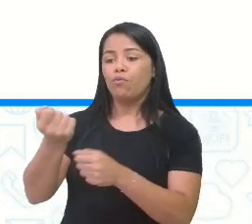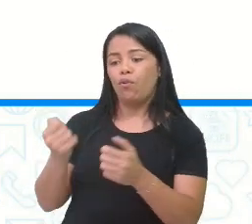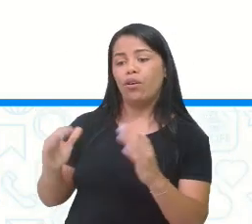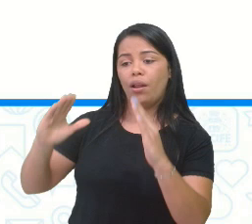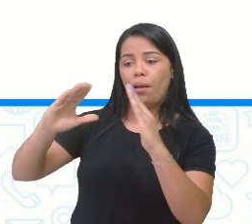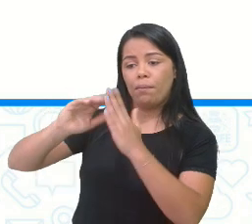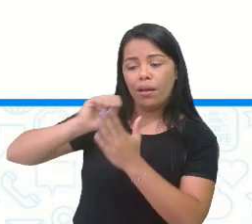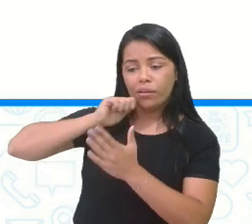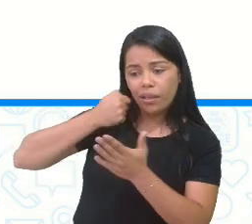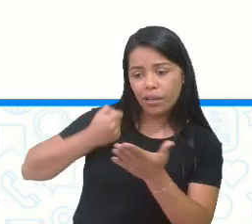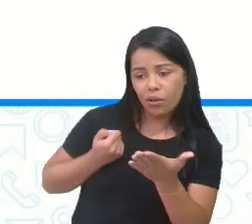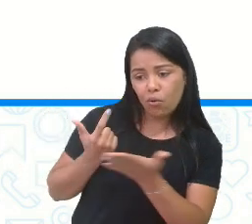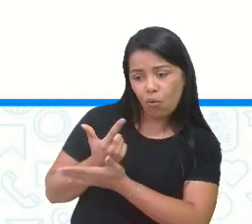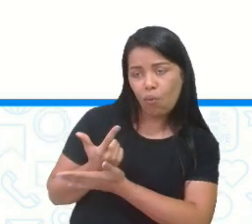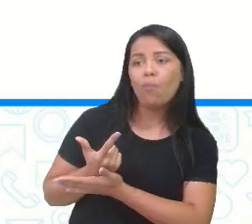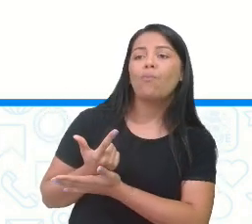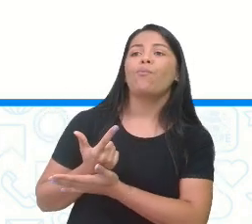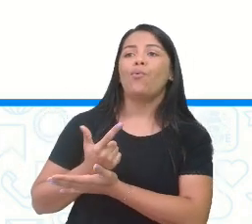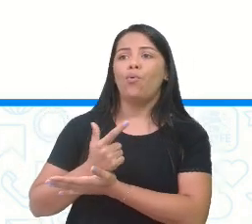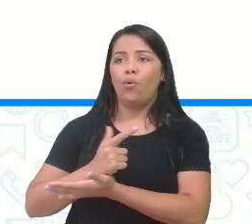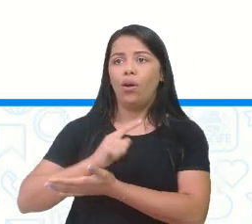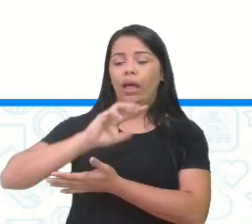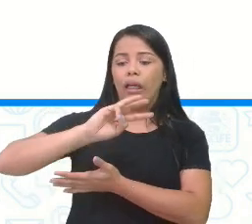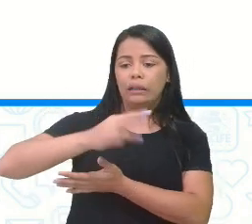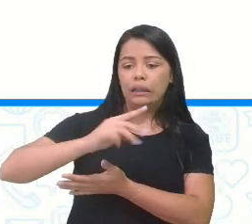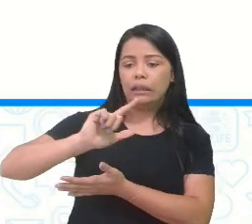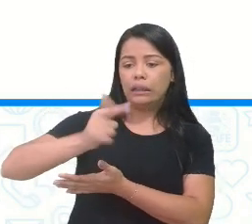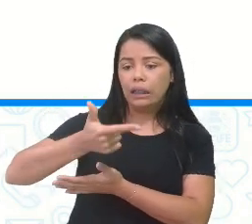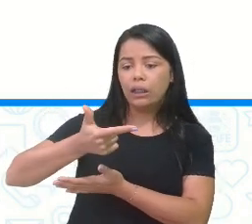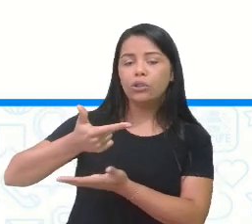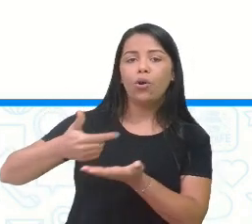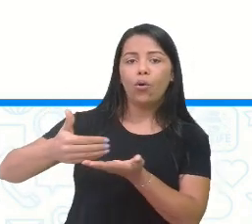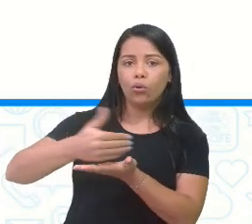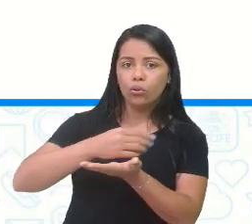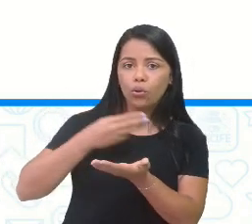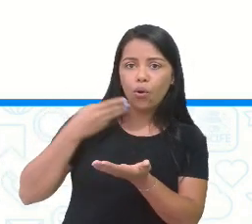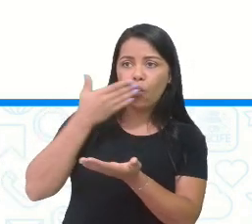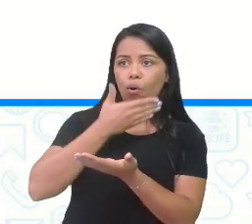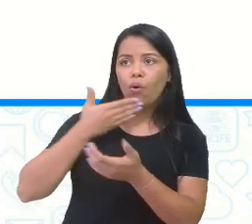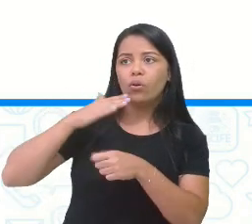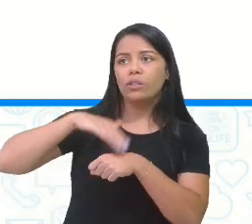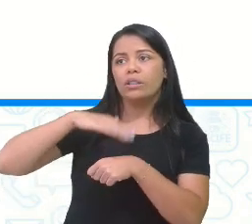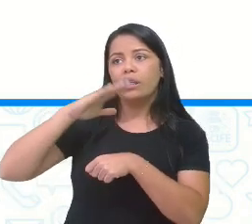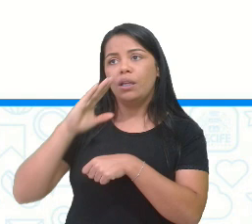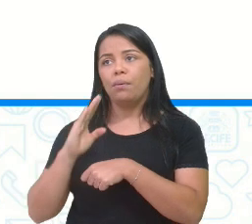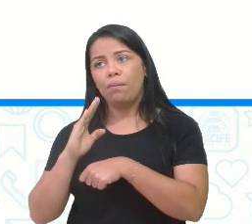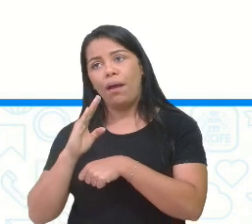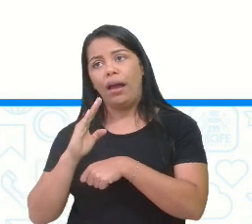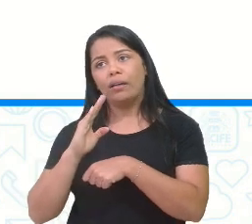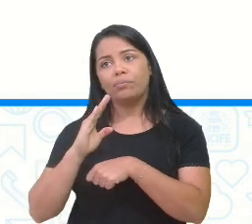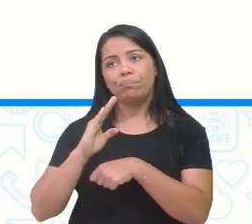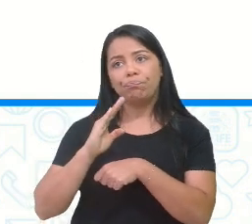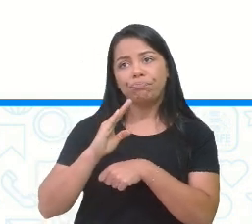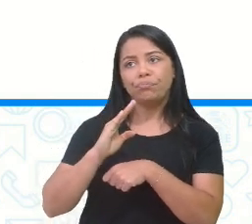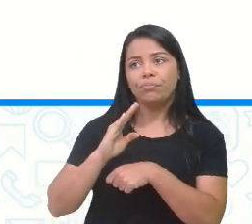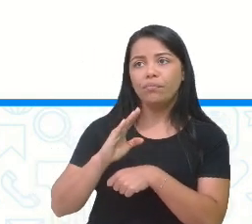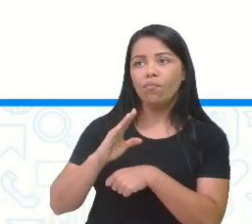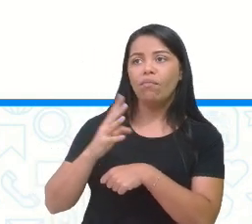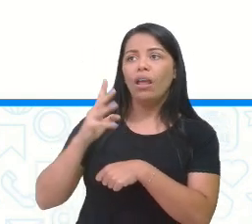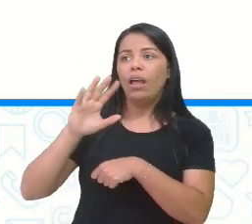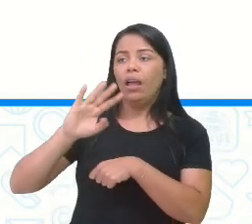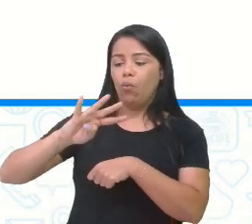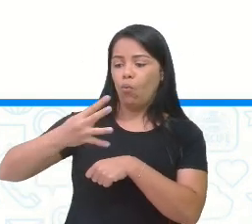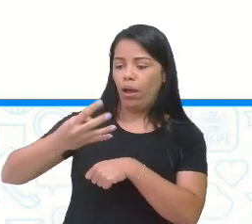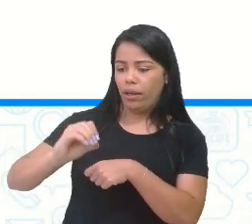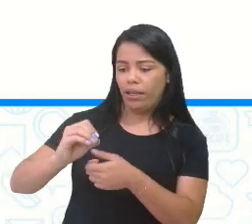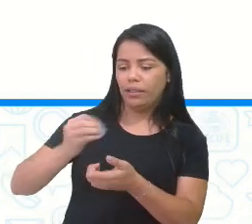casados e 40 doces de morango. Quantos doces Carolina comprou para a festa? Esse